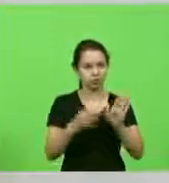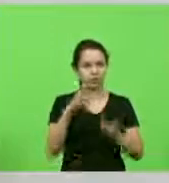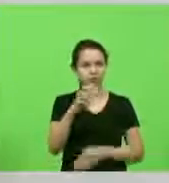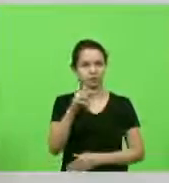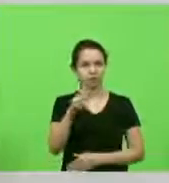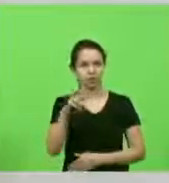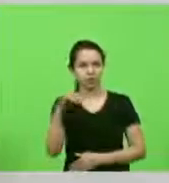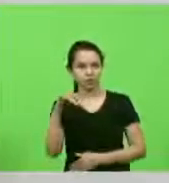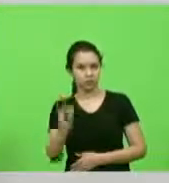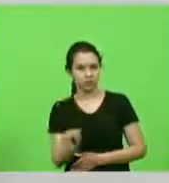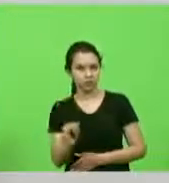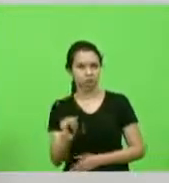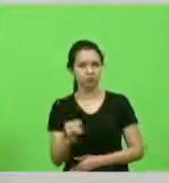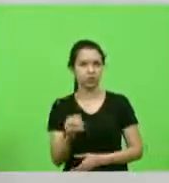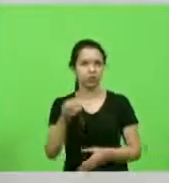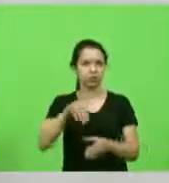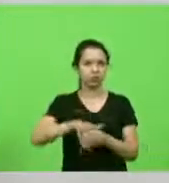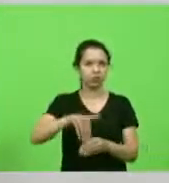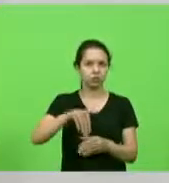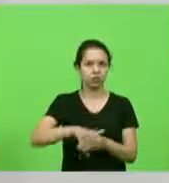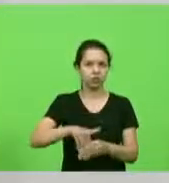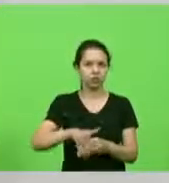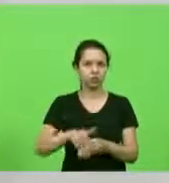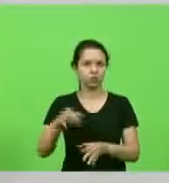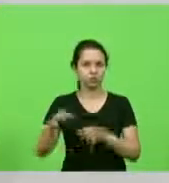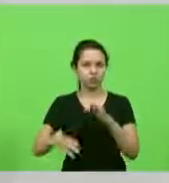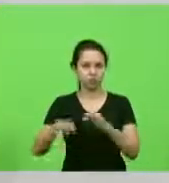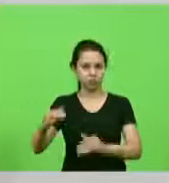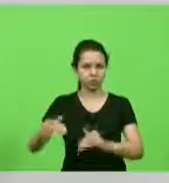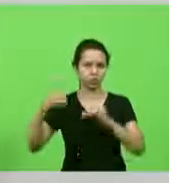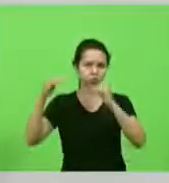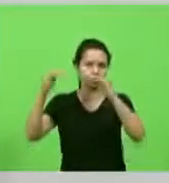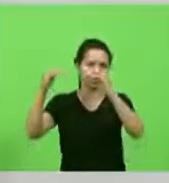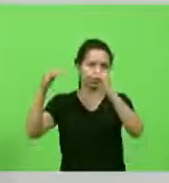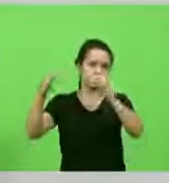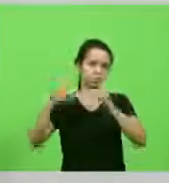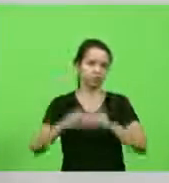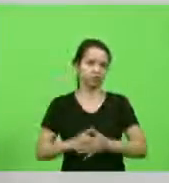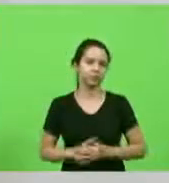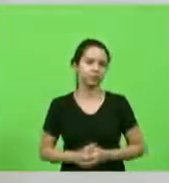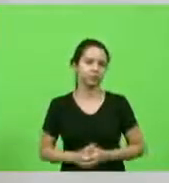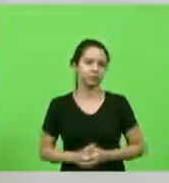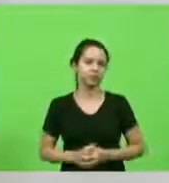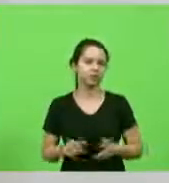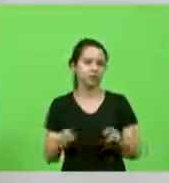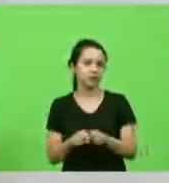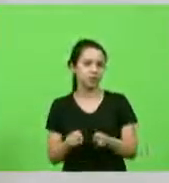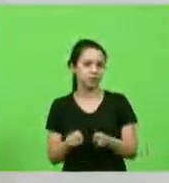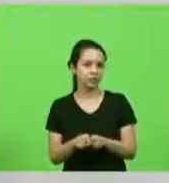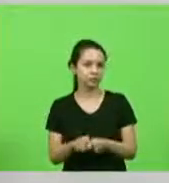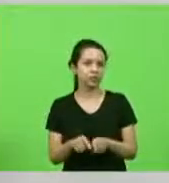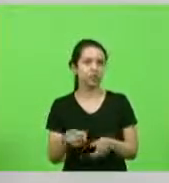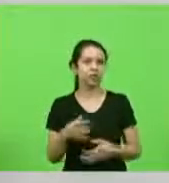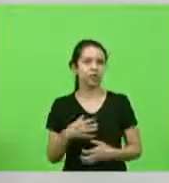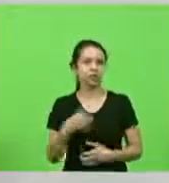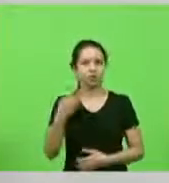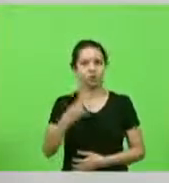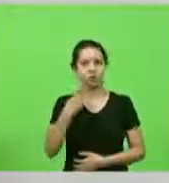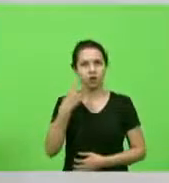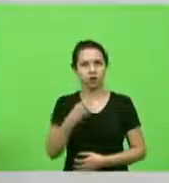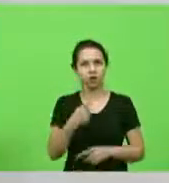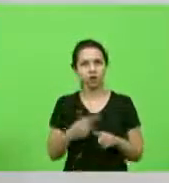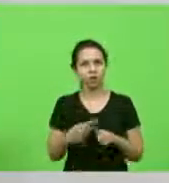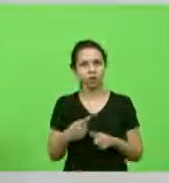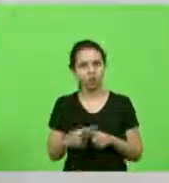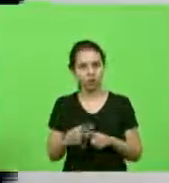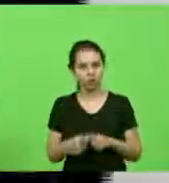foi a base do voto dos desembargadores e também como advogado porque sempre